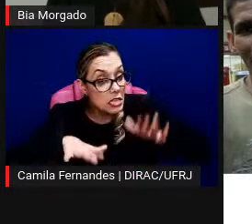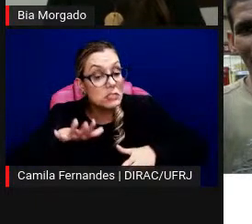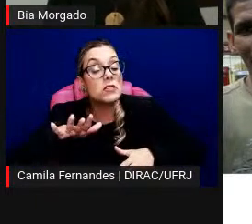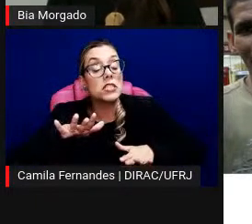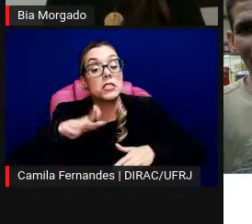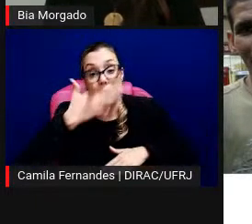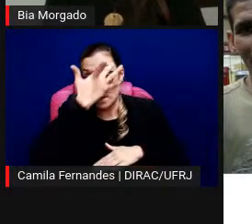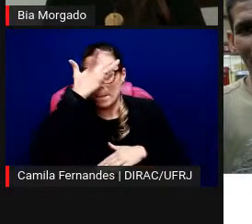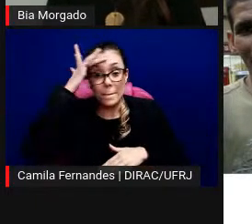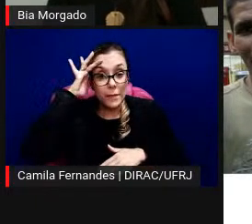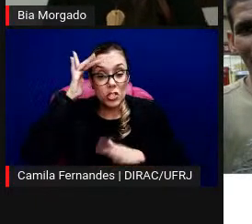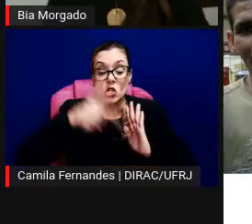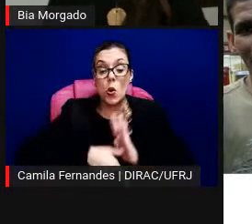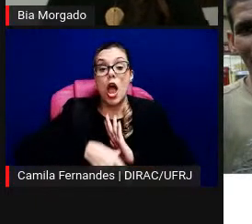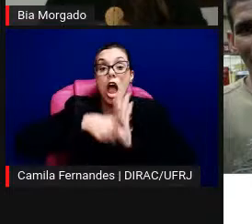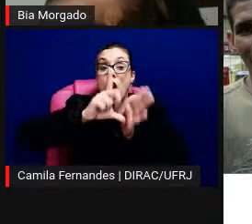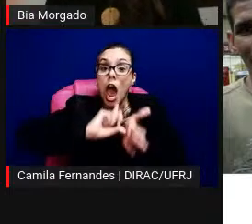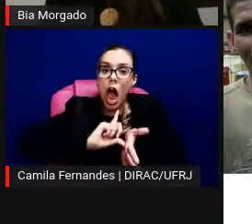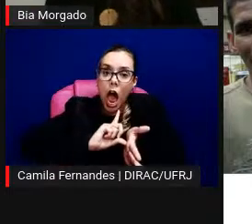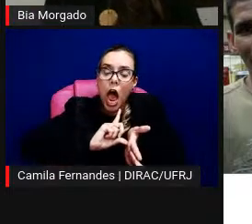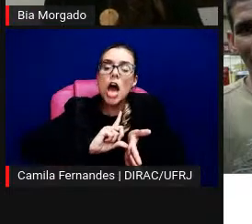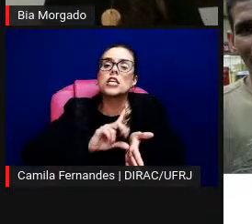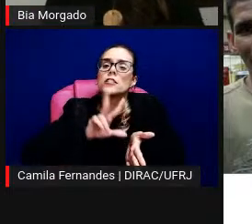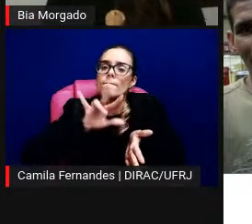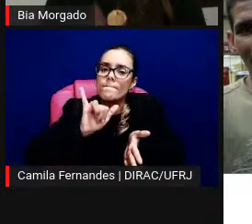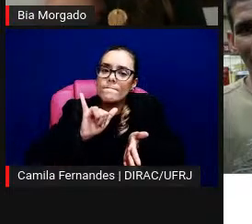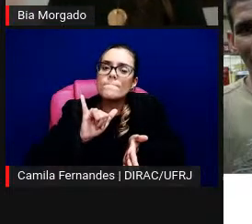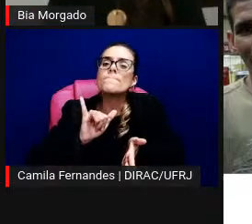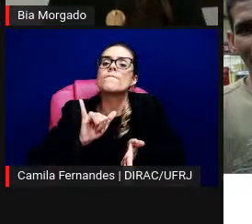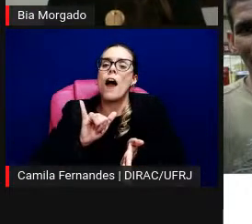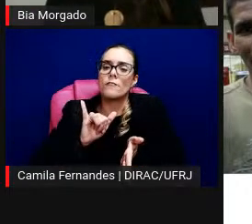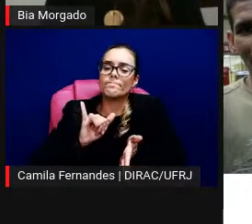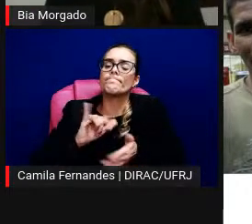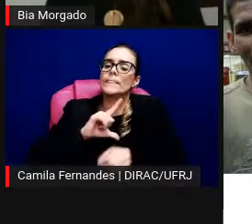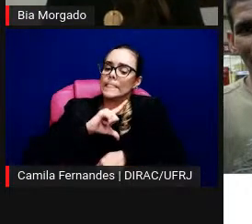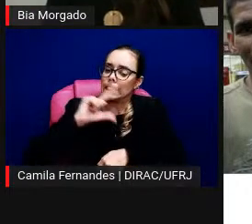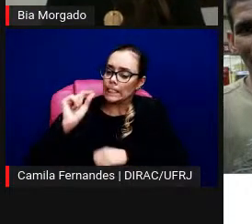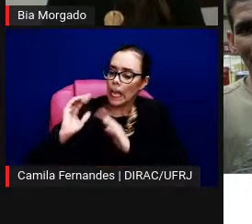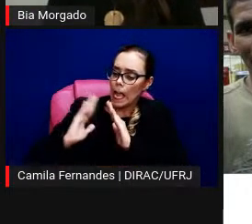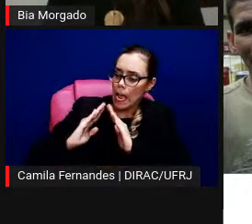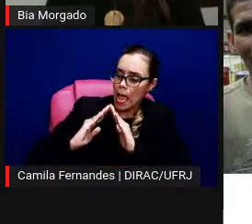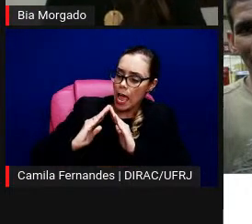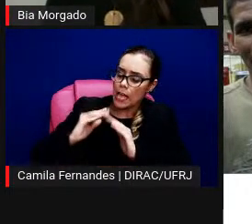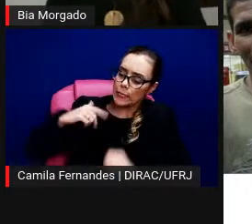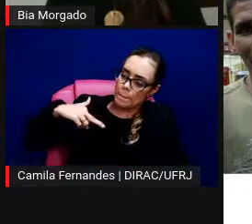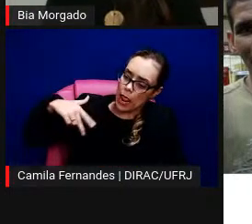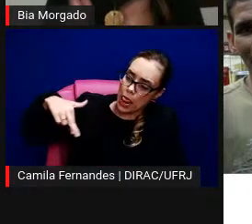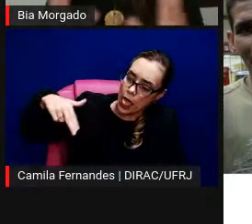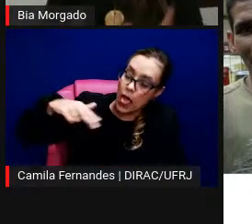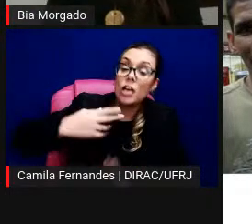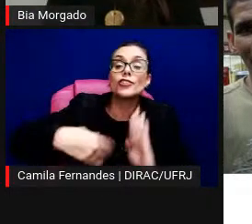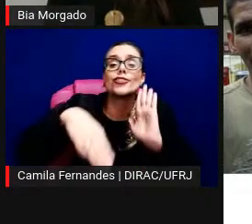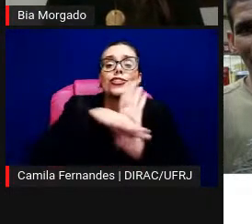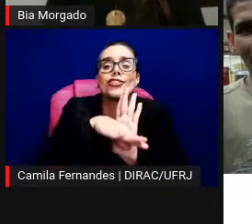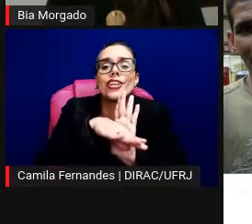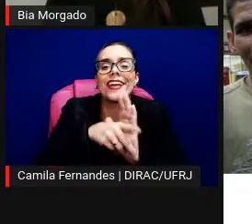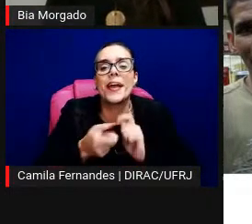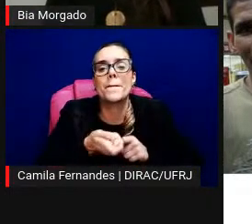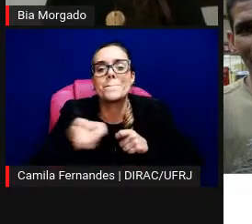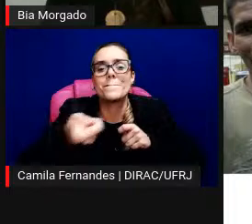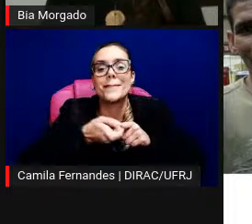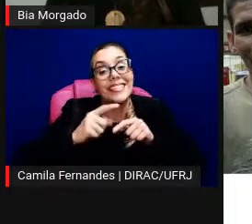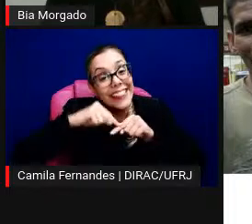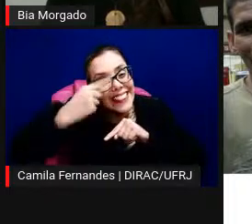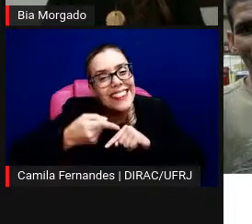antes na mesa e ficar jogando tinha outros que iam depois do trabalho e ficavam jogando inclusive o responsável pela